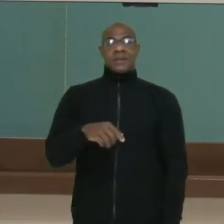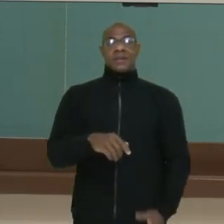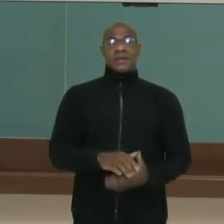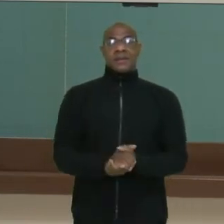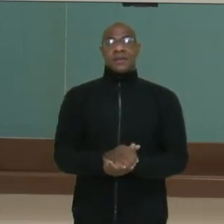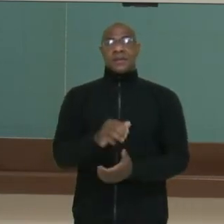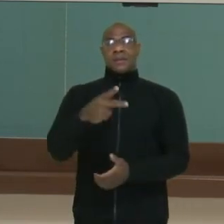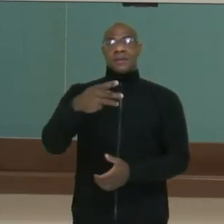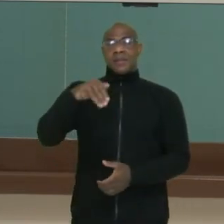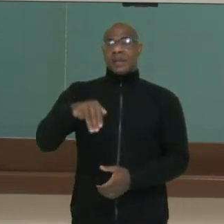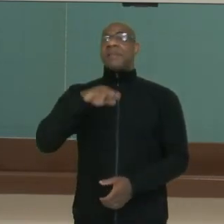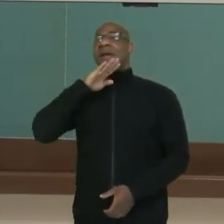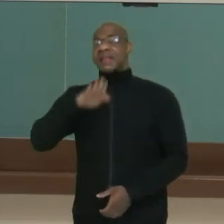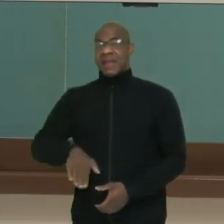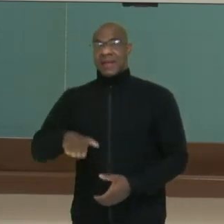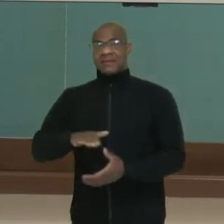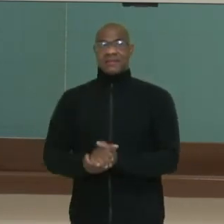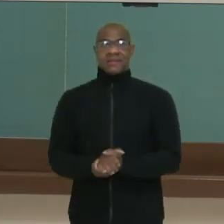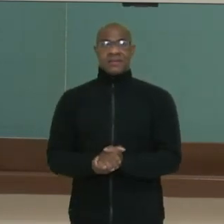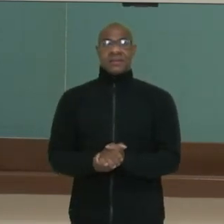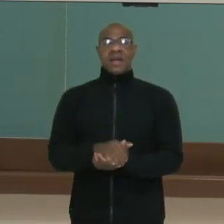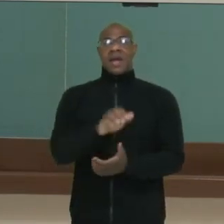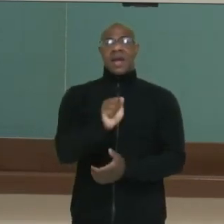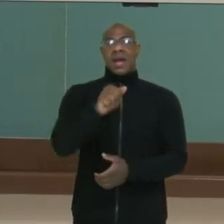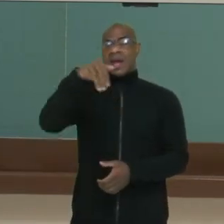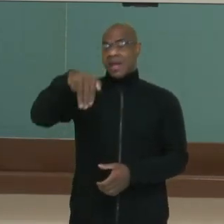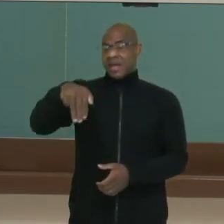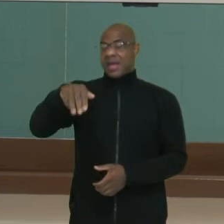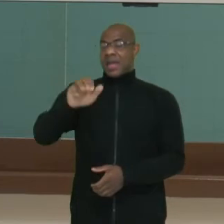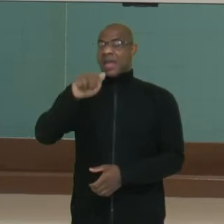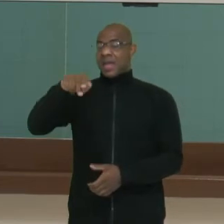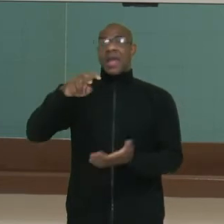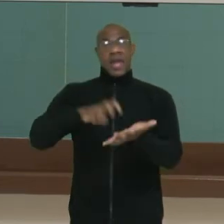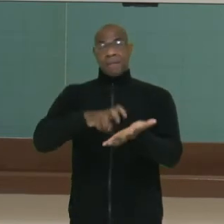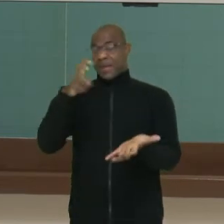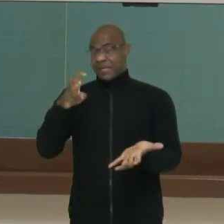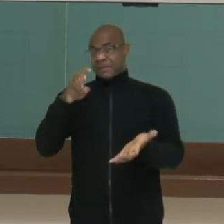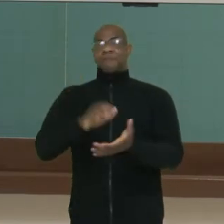então, é o horário da tarde. No caso ali, uma hora da tarde.